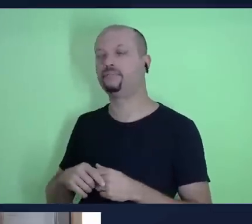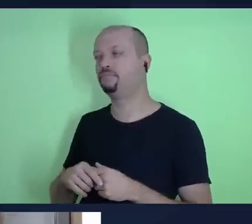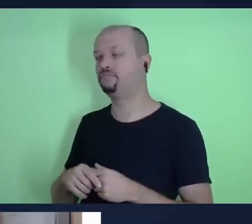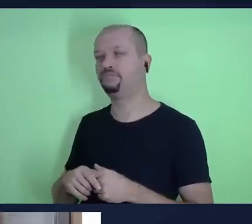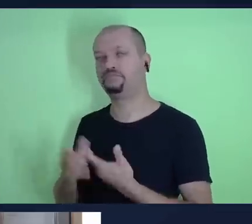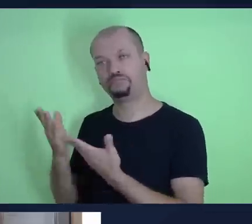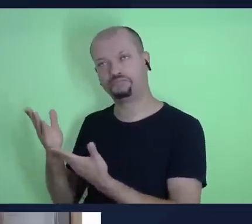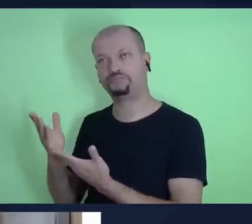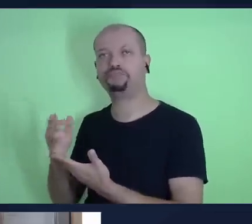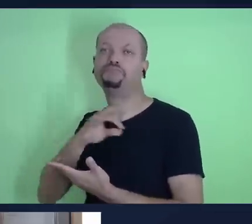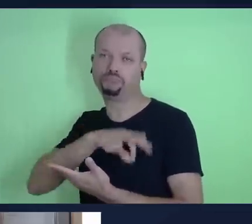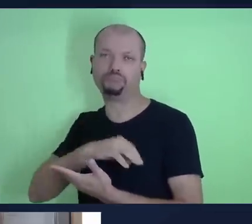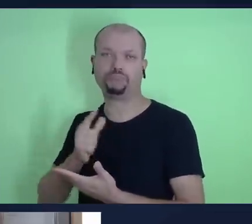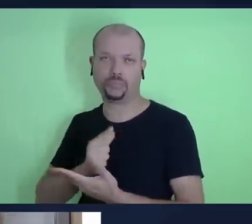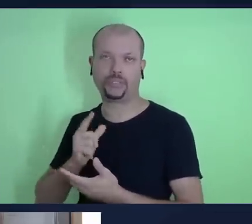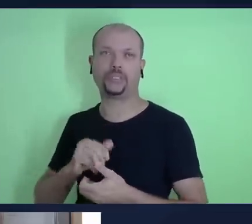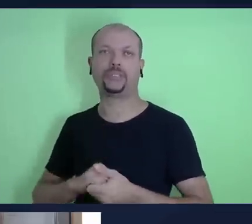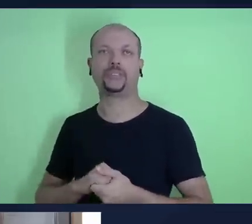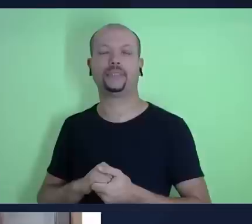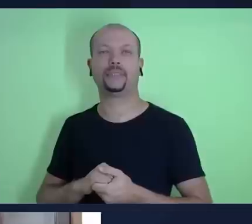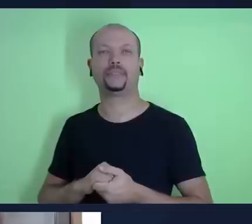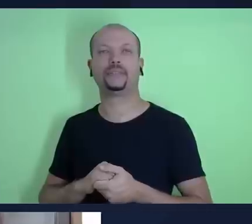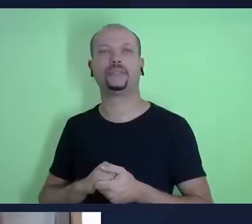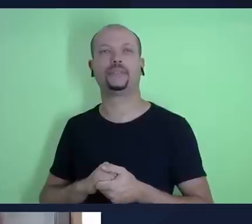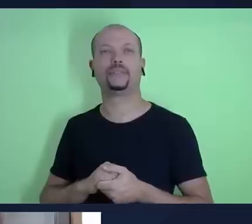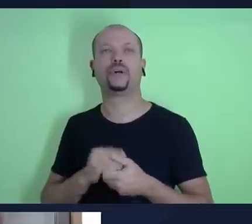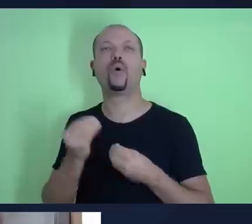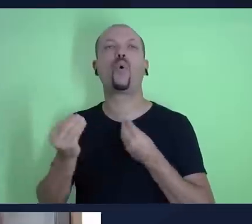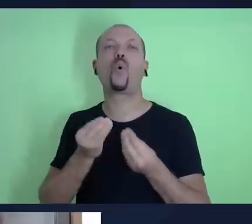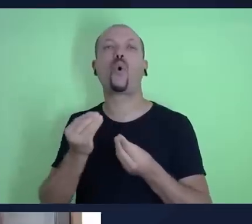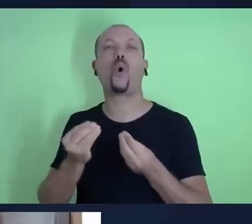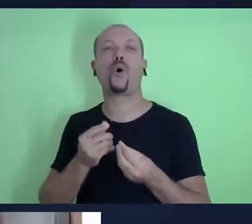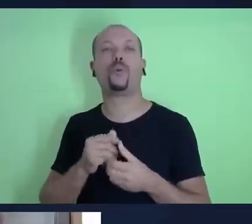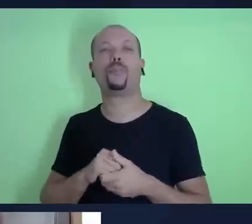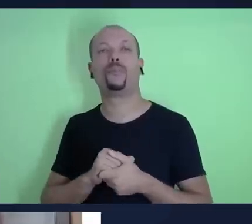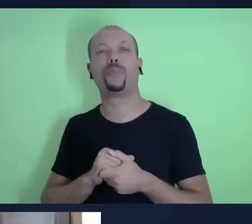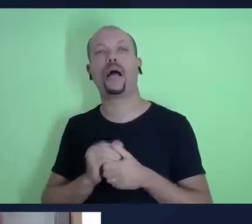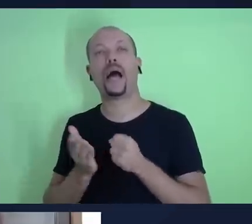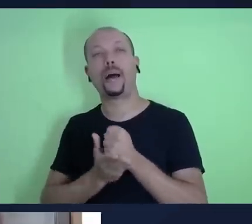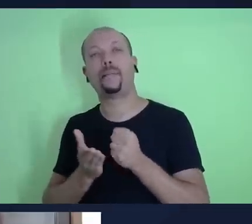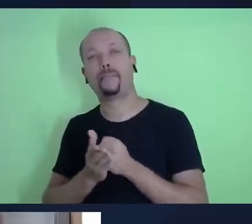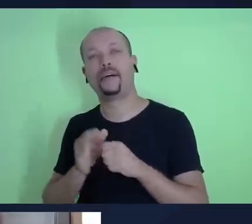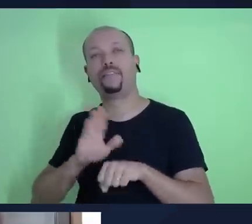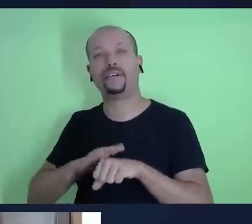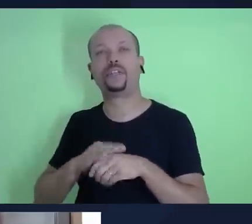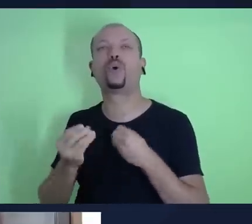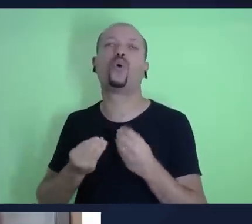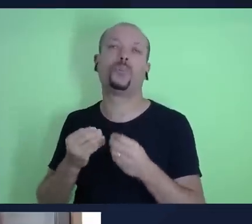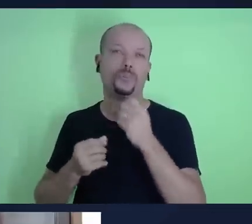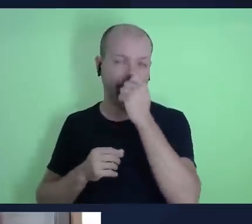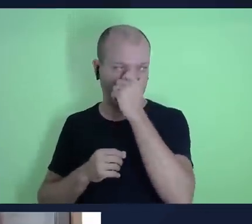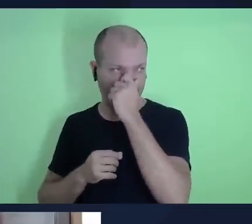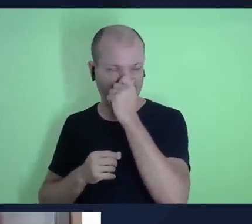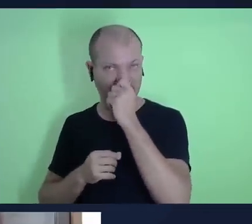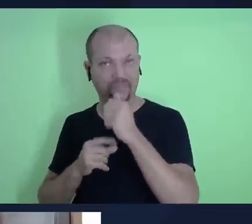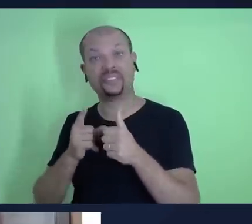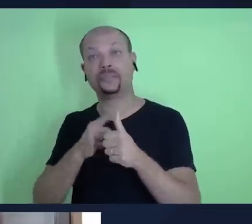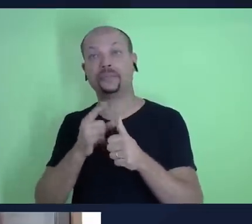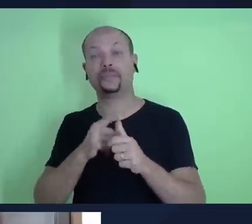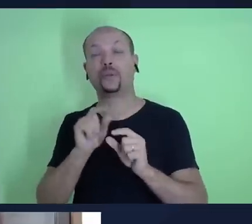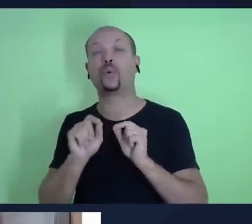certo qual é aplicando isso esses princípios como é que a gente faria primeira coisa